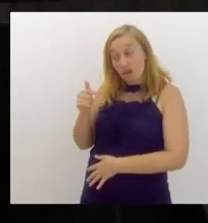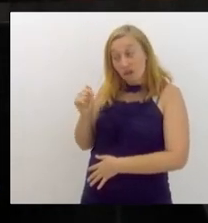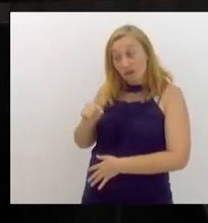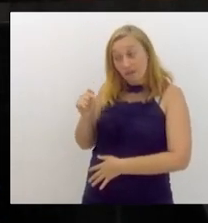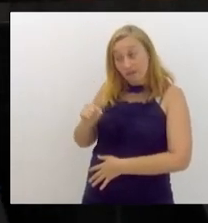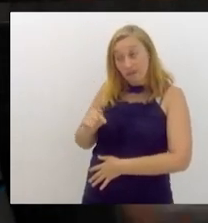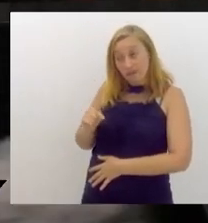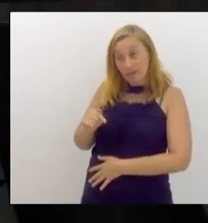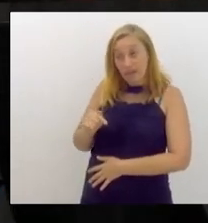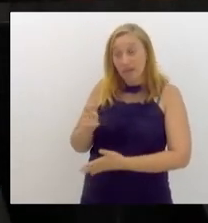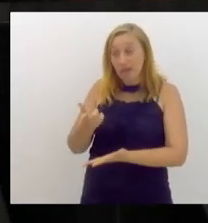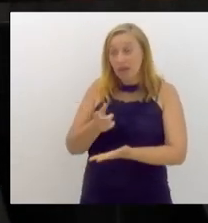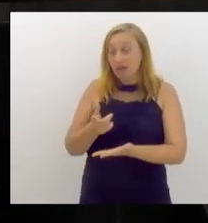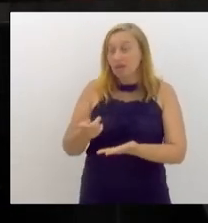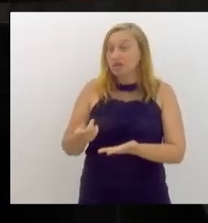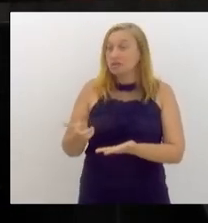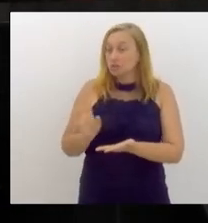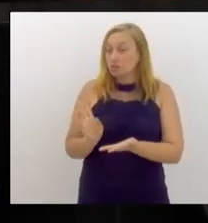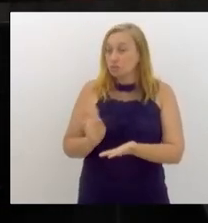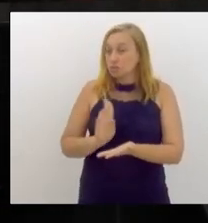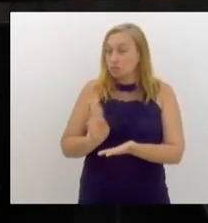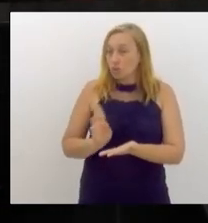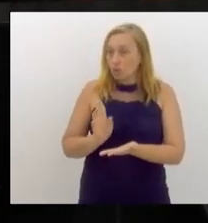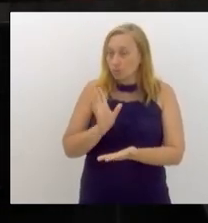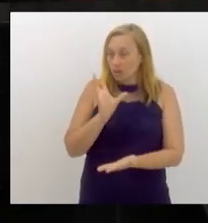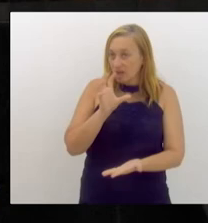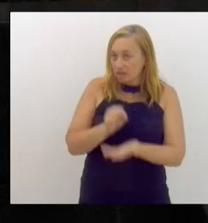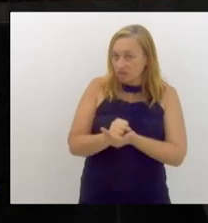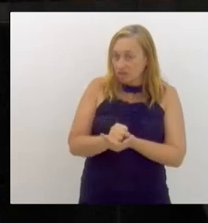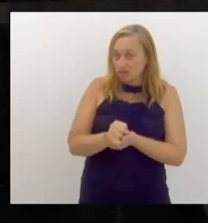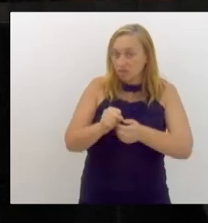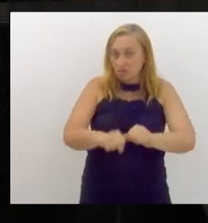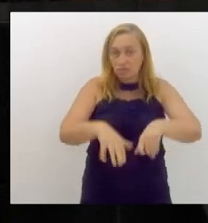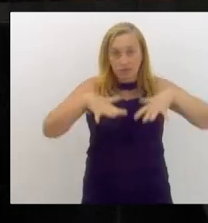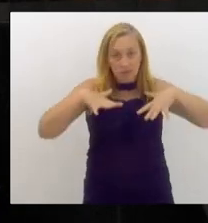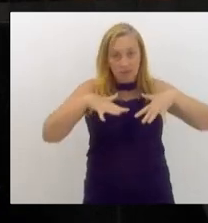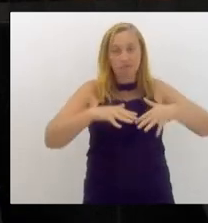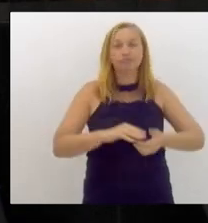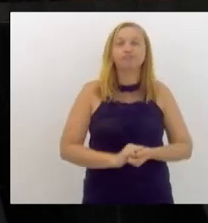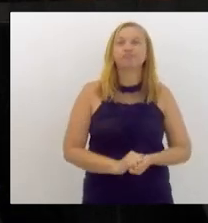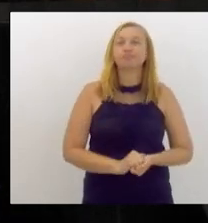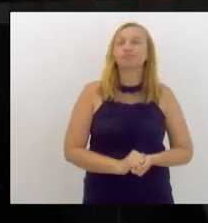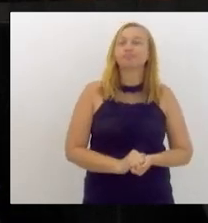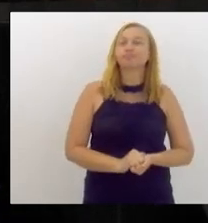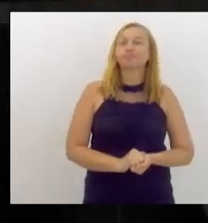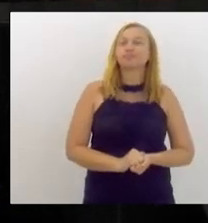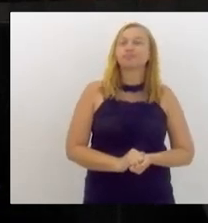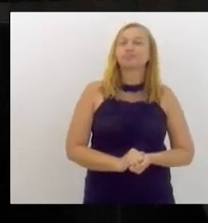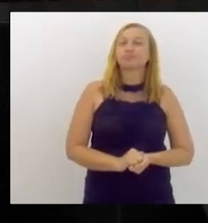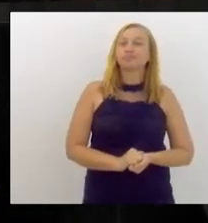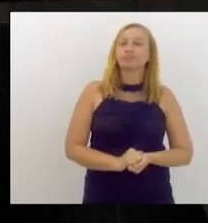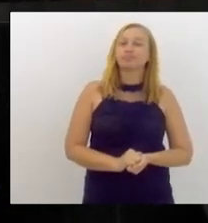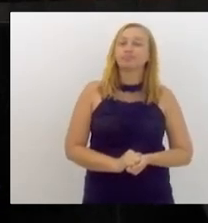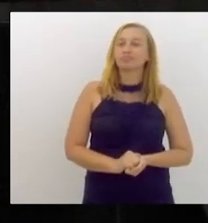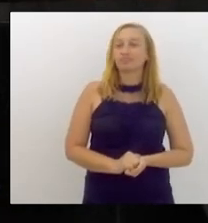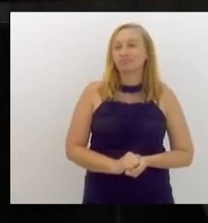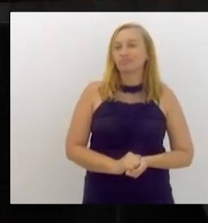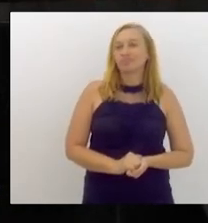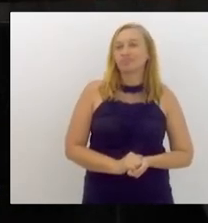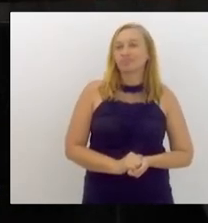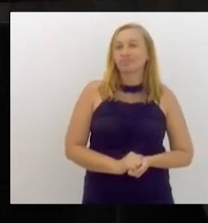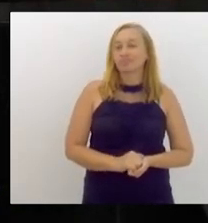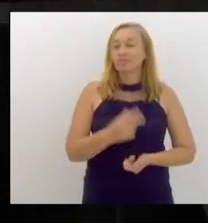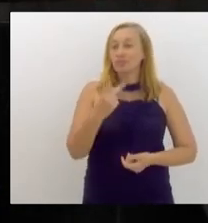registrando a presença no plenário, com o seu moderno